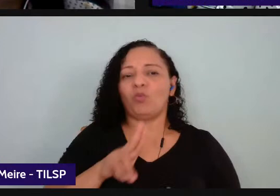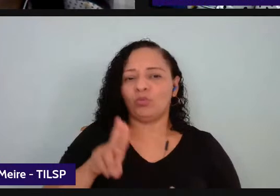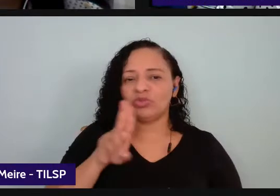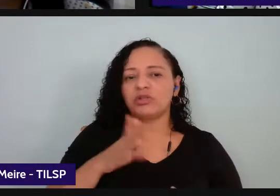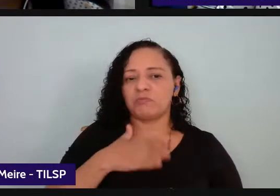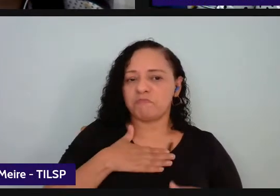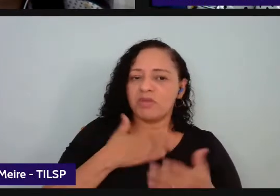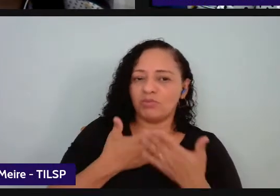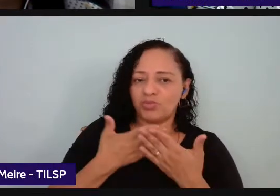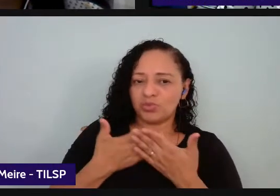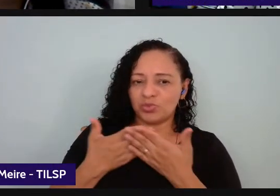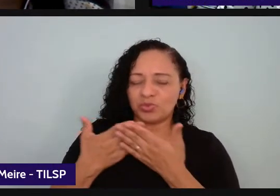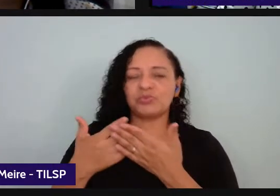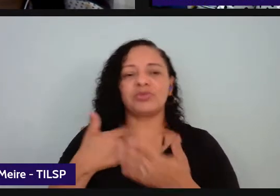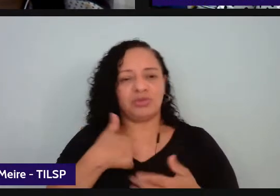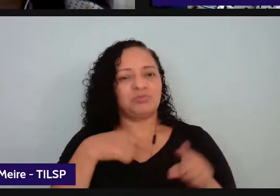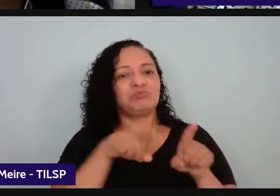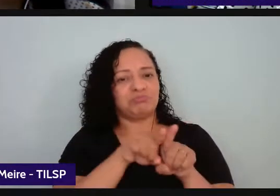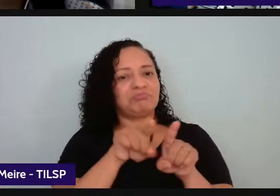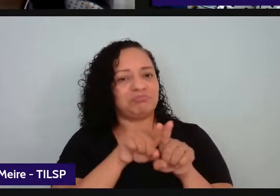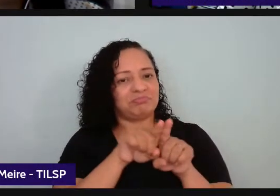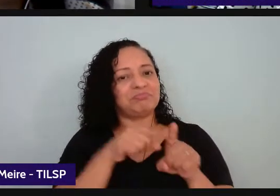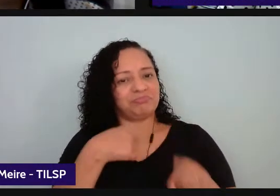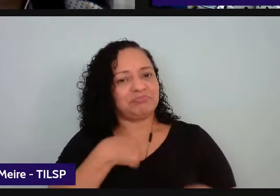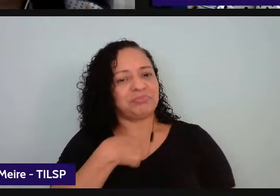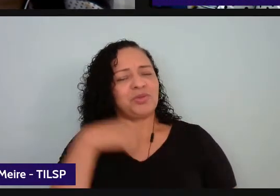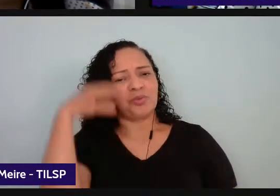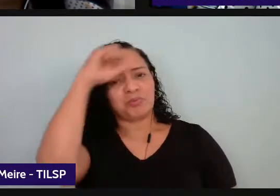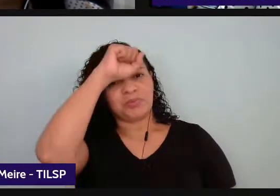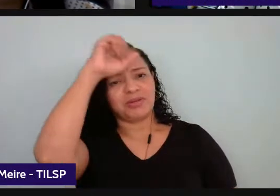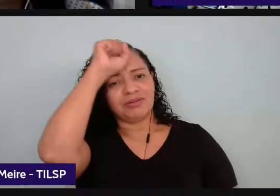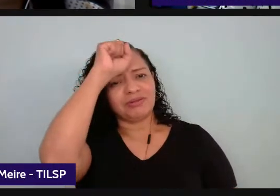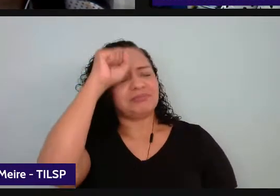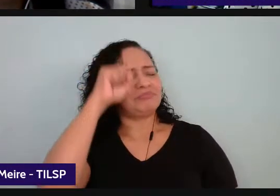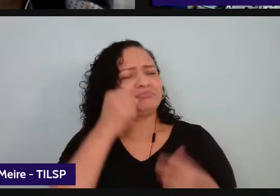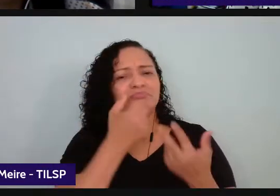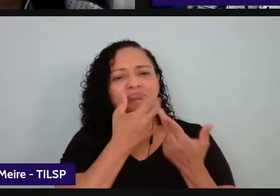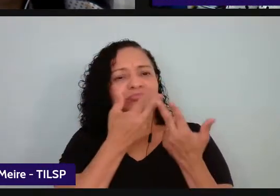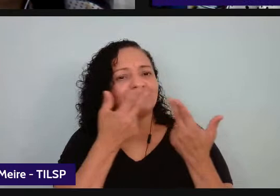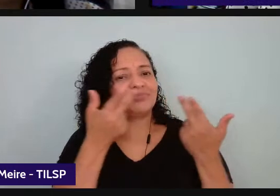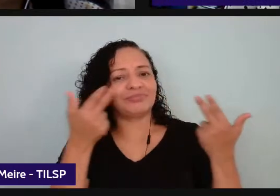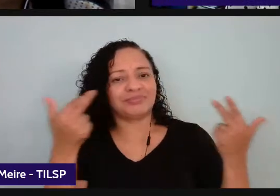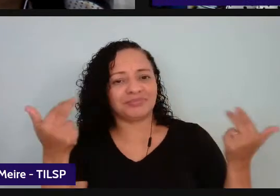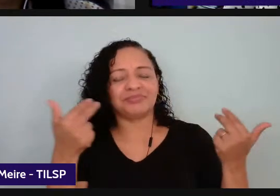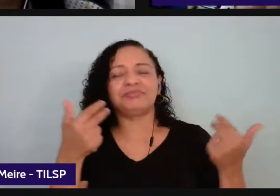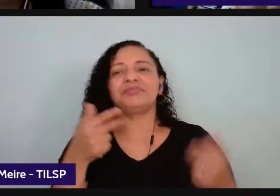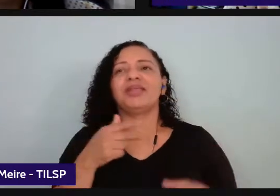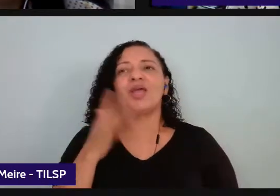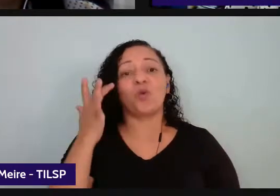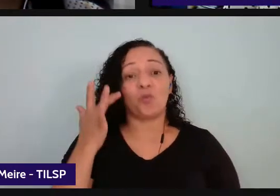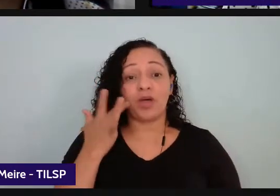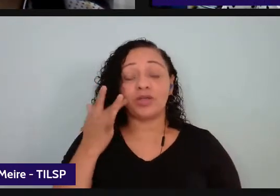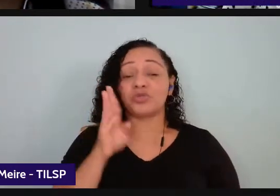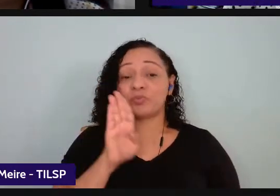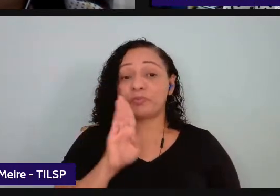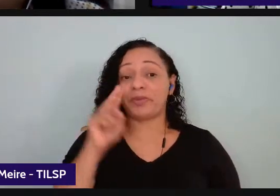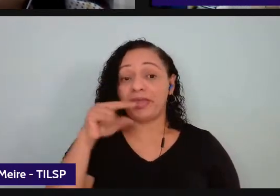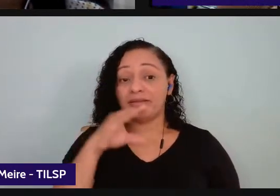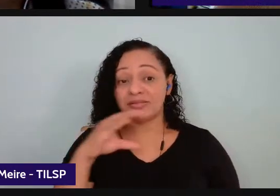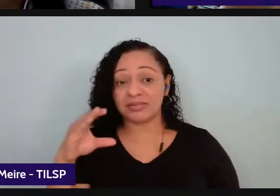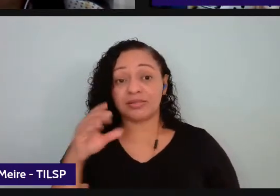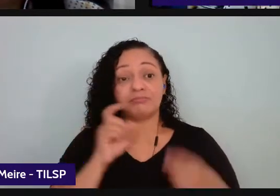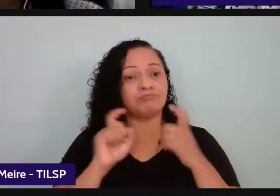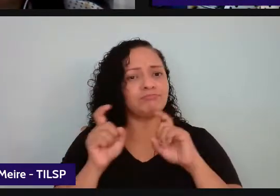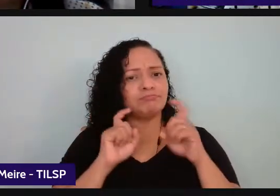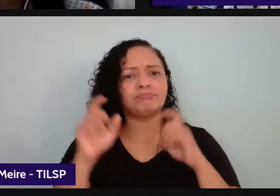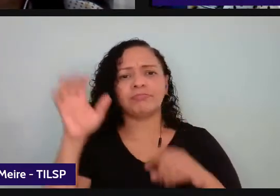digo isso se ler aprendi muito aqui hoje eu acho que a cada momento em que a gente discute o BNCC a gente aprende um pouco mais